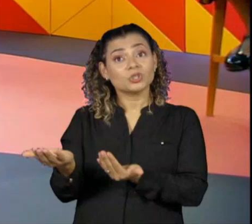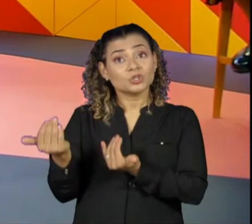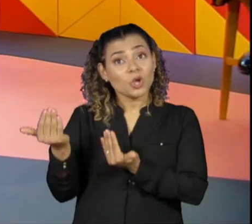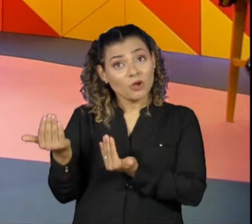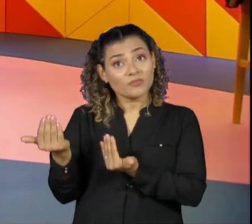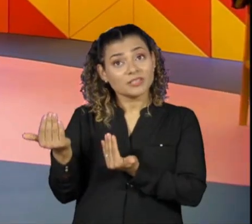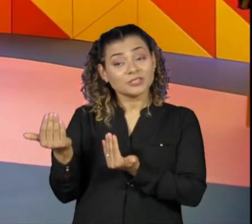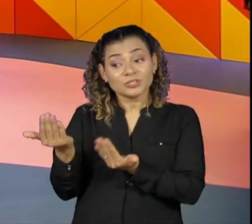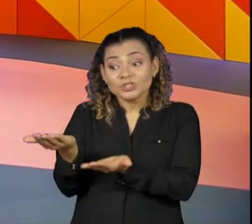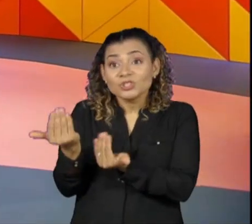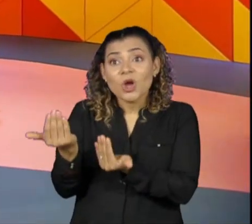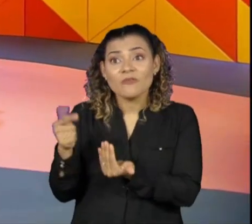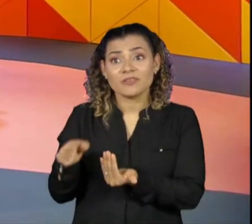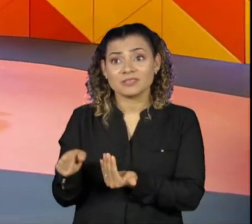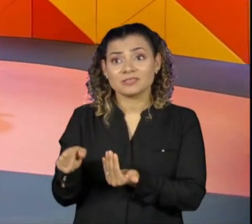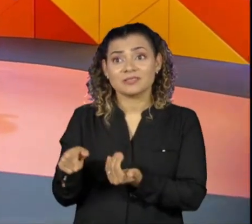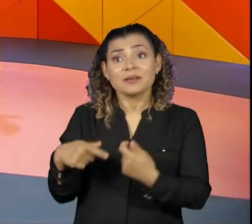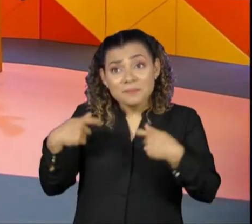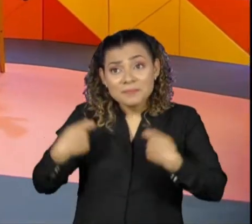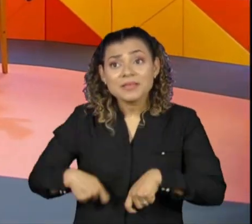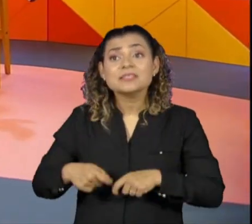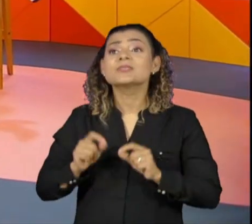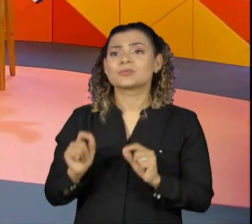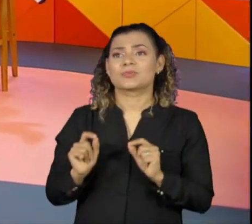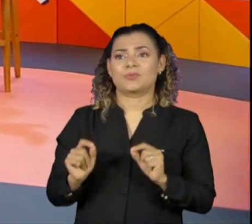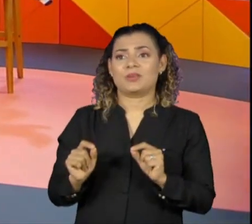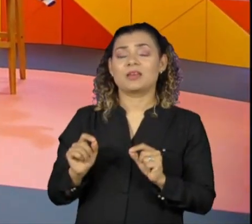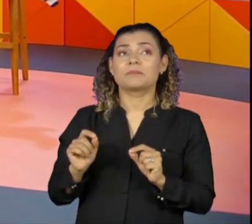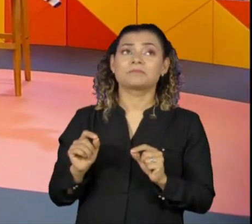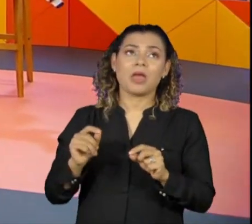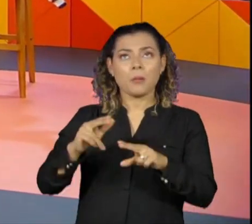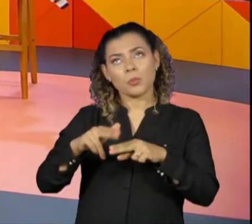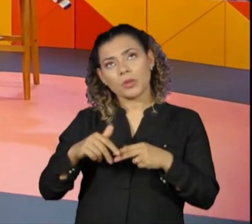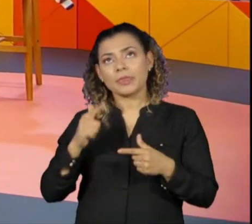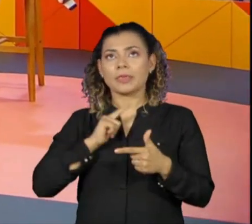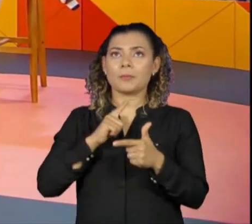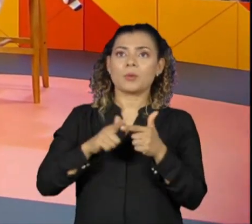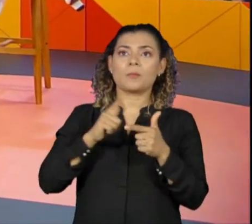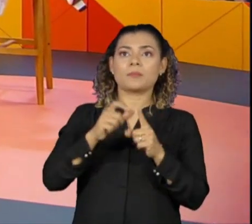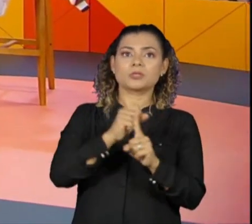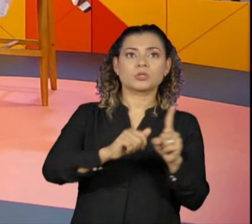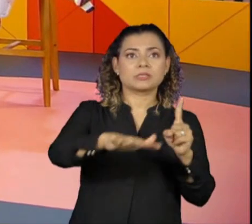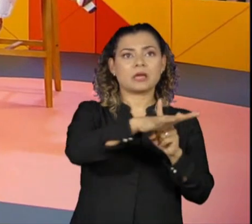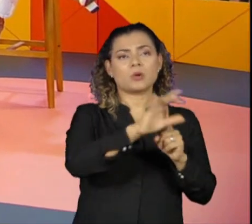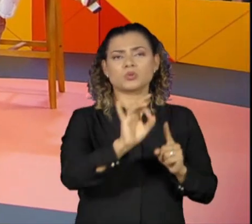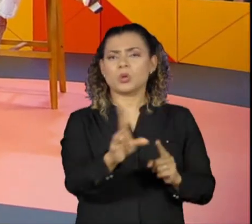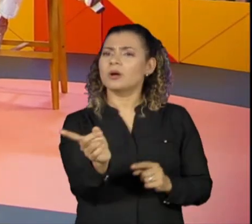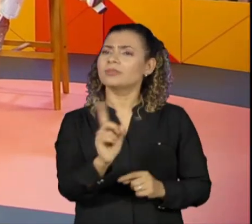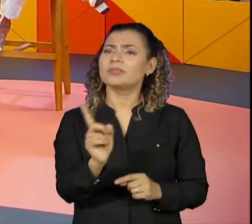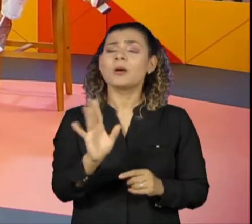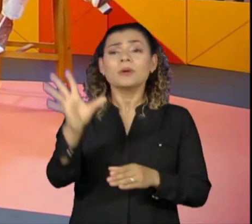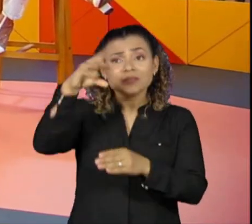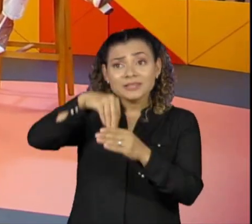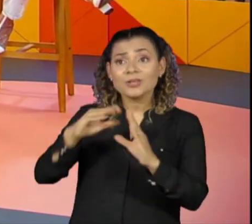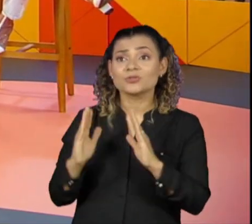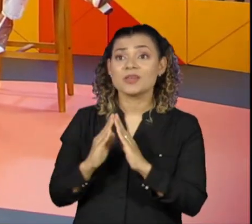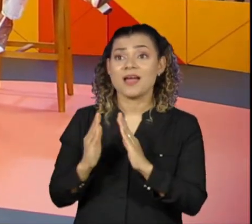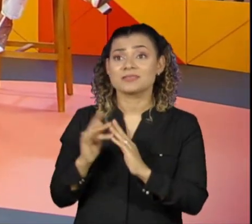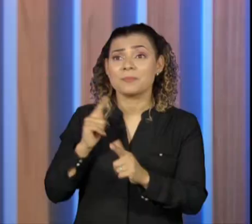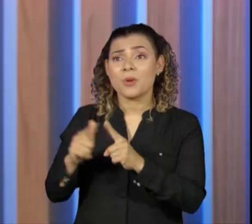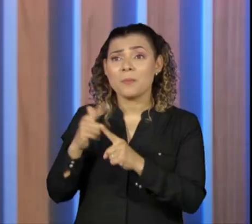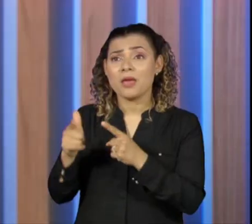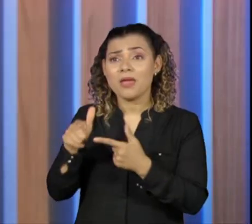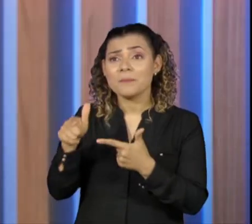tão jovens, que precisam, não só porque existe um problema na sociedade, mas porque esse problema está dentro de casa.